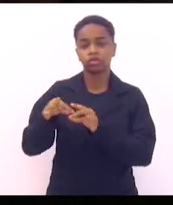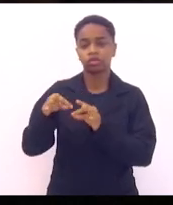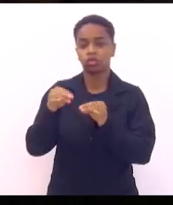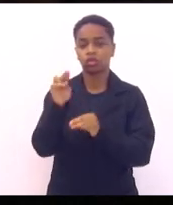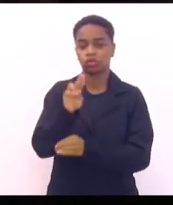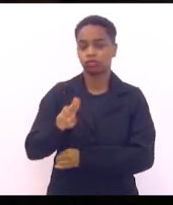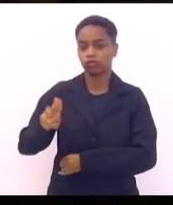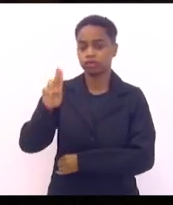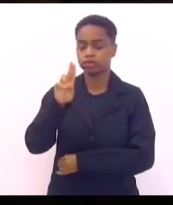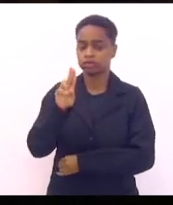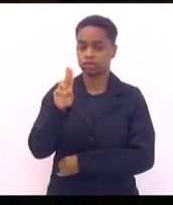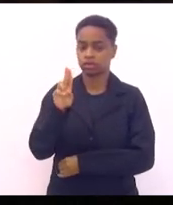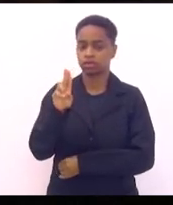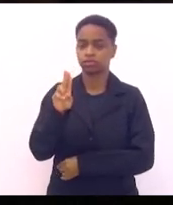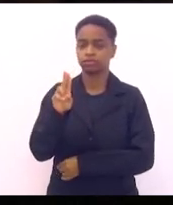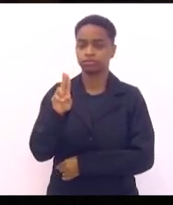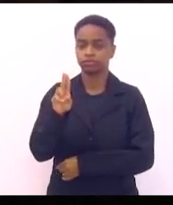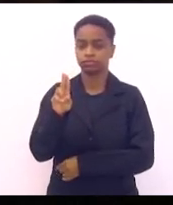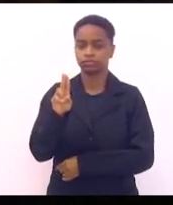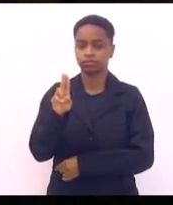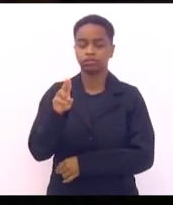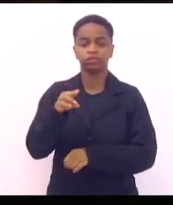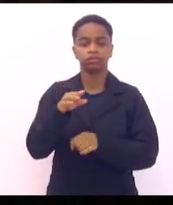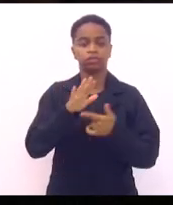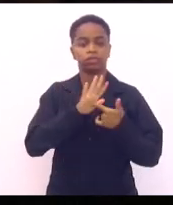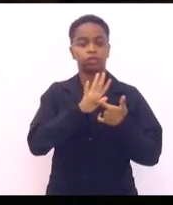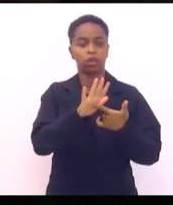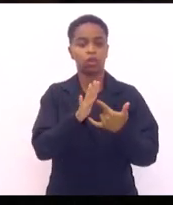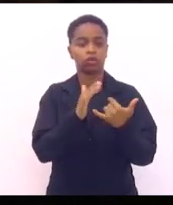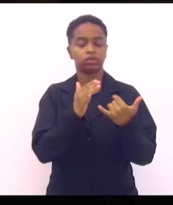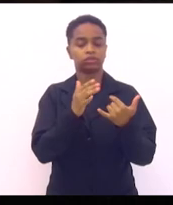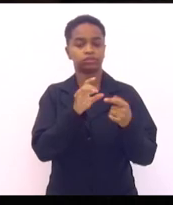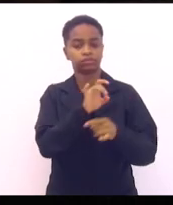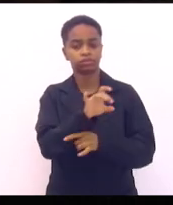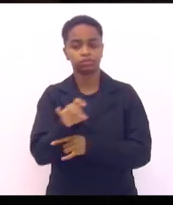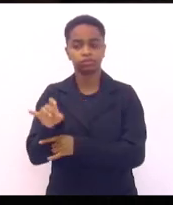superior que informe aos municípios